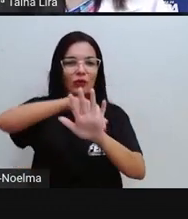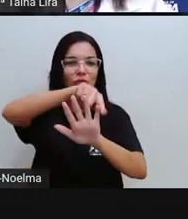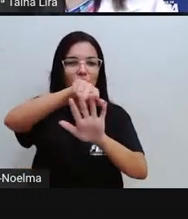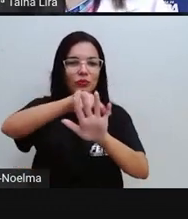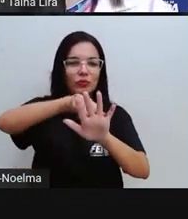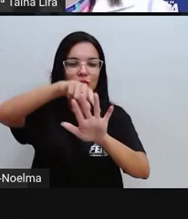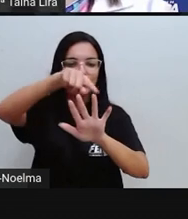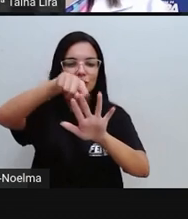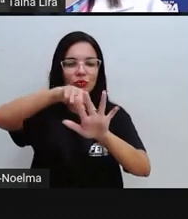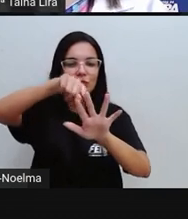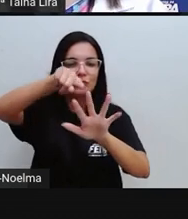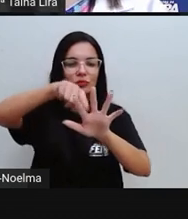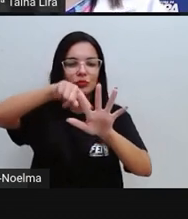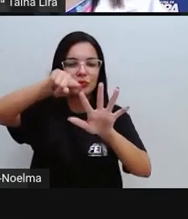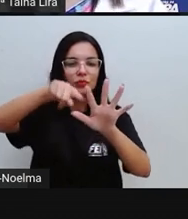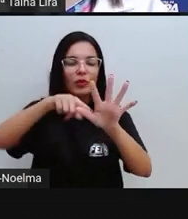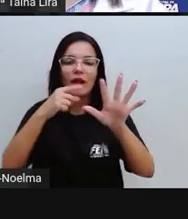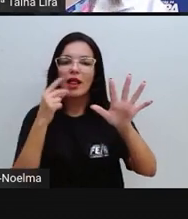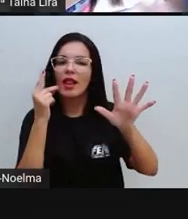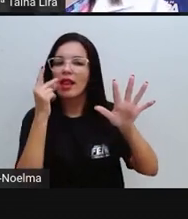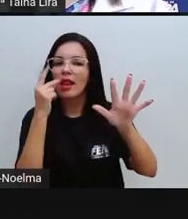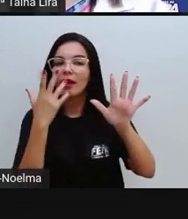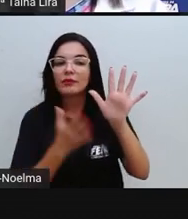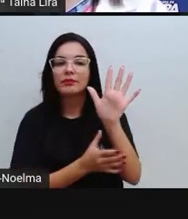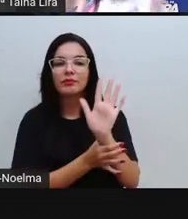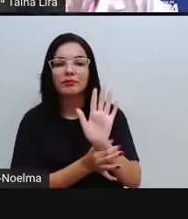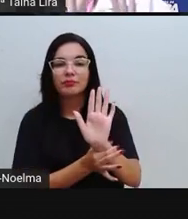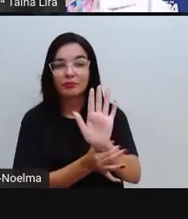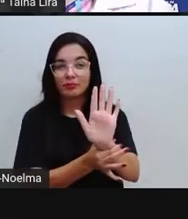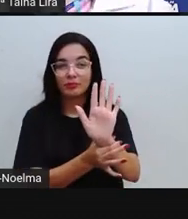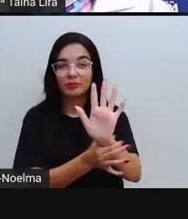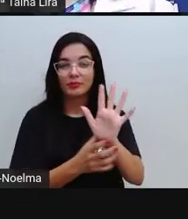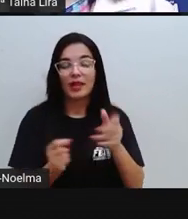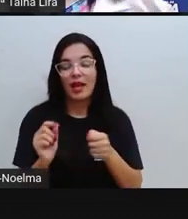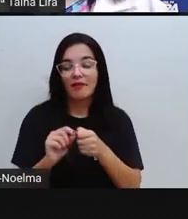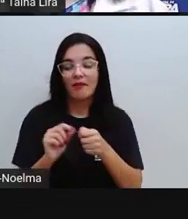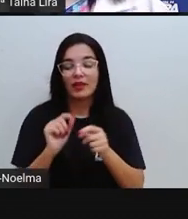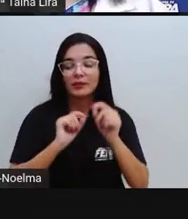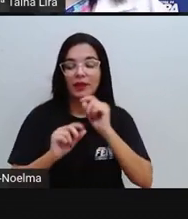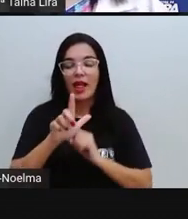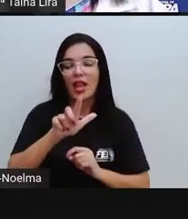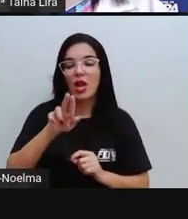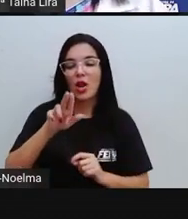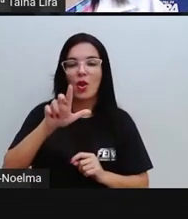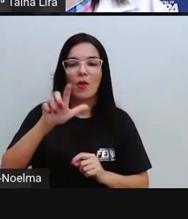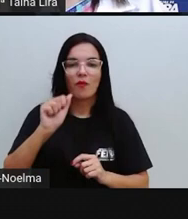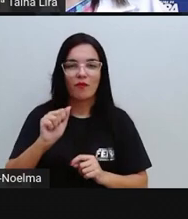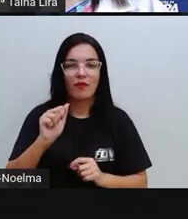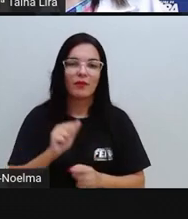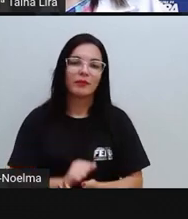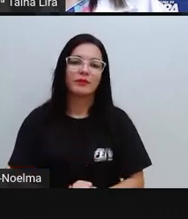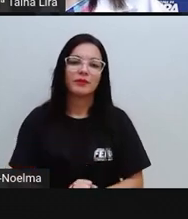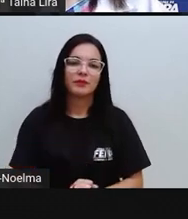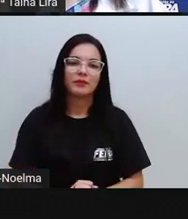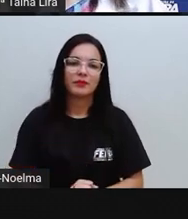que passa o lápis em torno da mão e formou a luva, certo? Então, vamos dar continuidade.